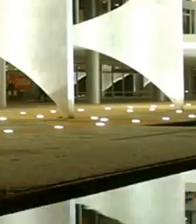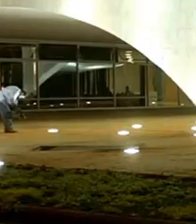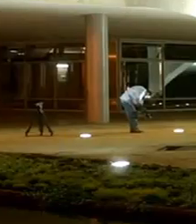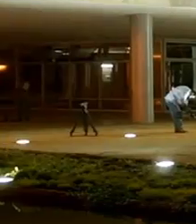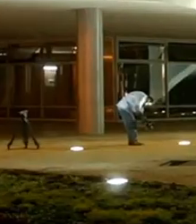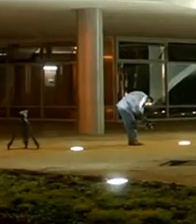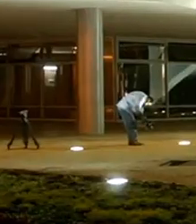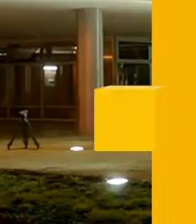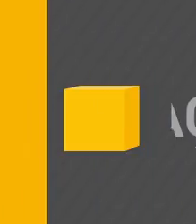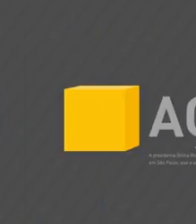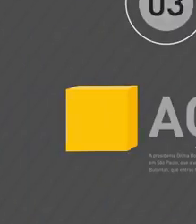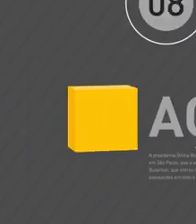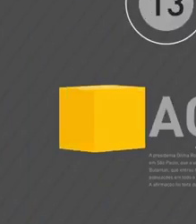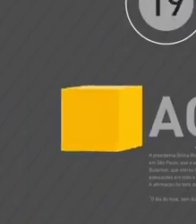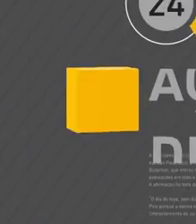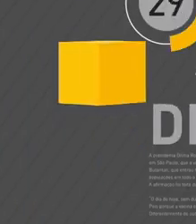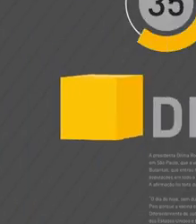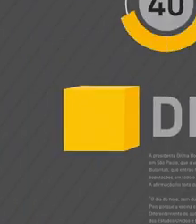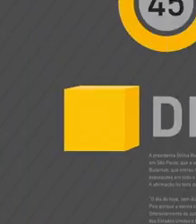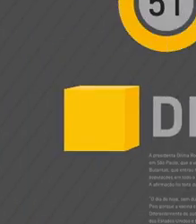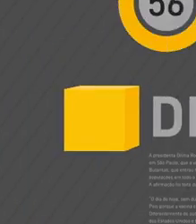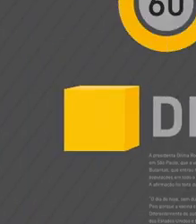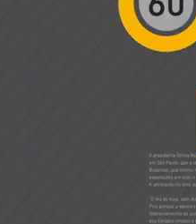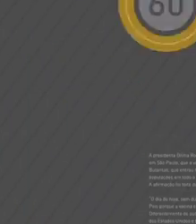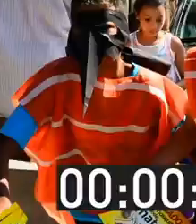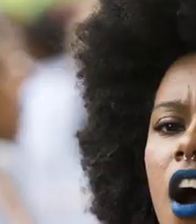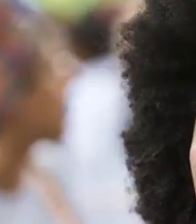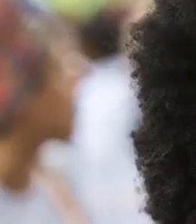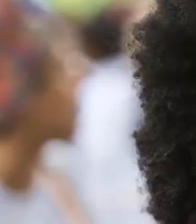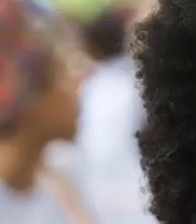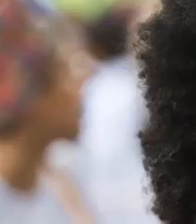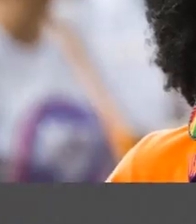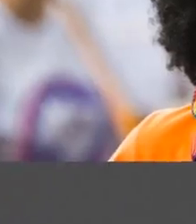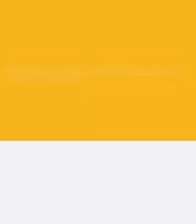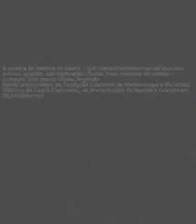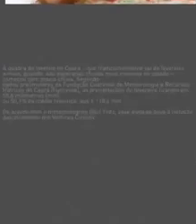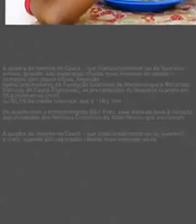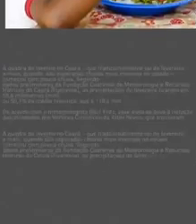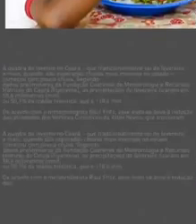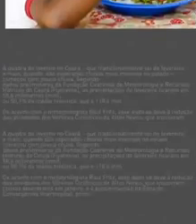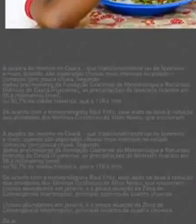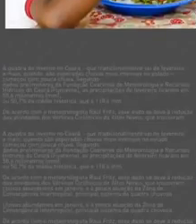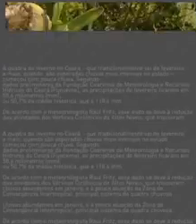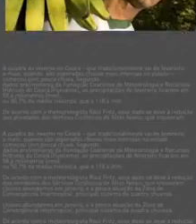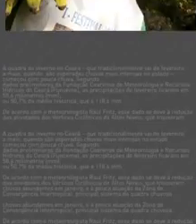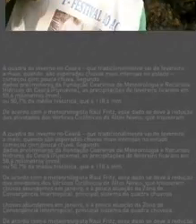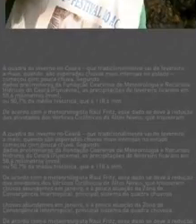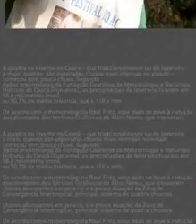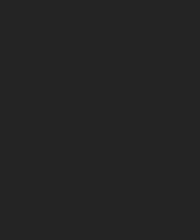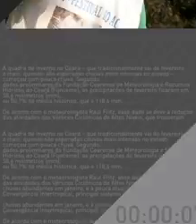Transcrição e Legendas por